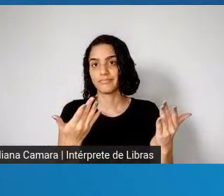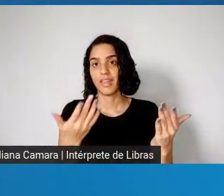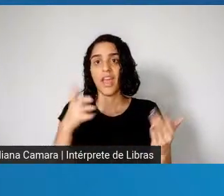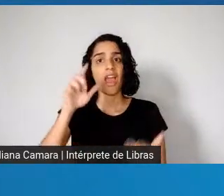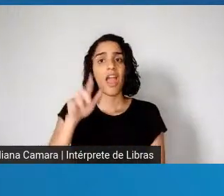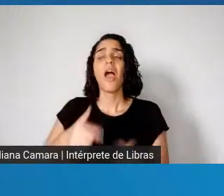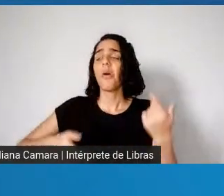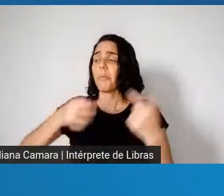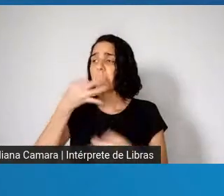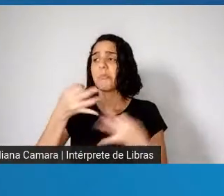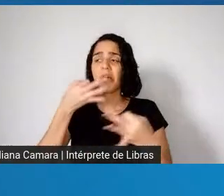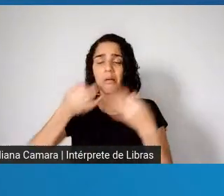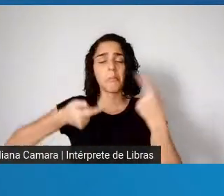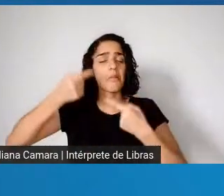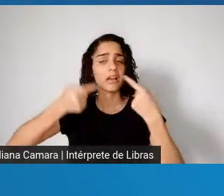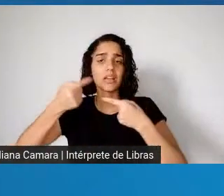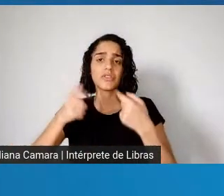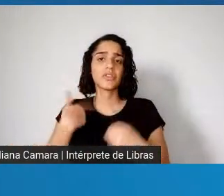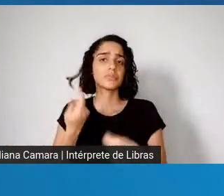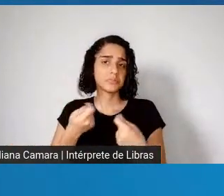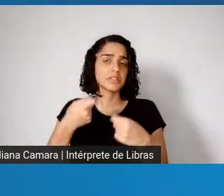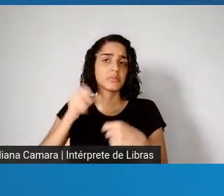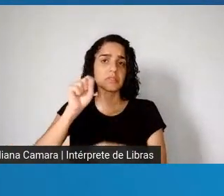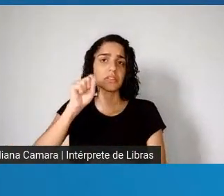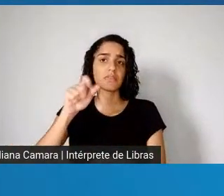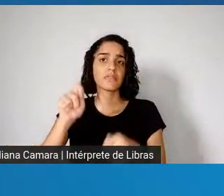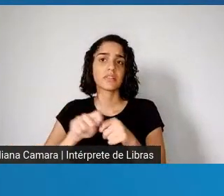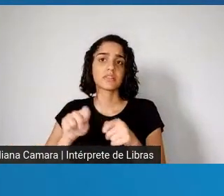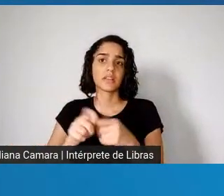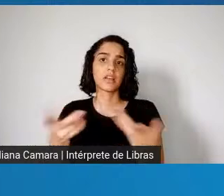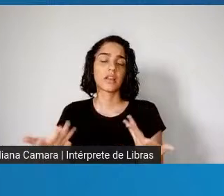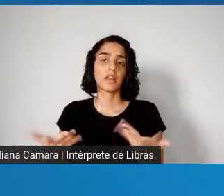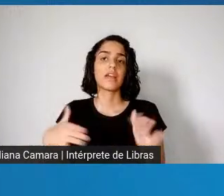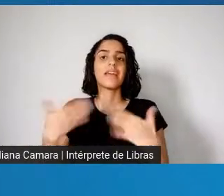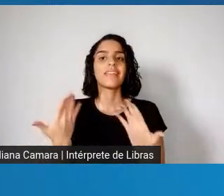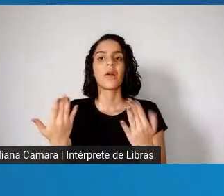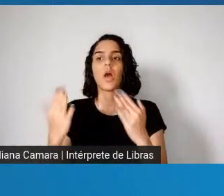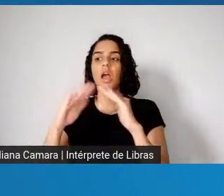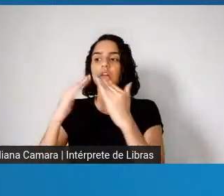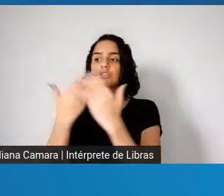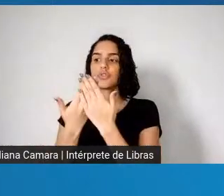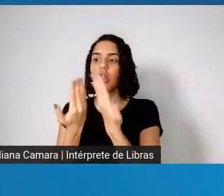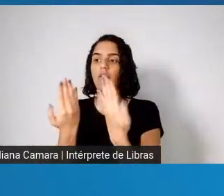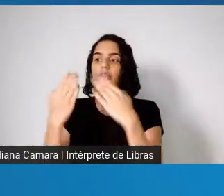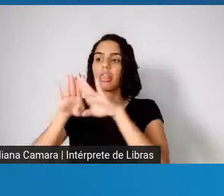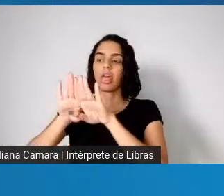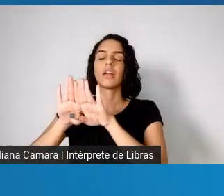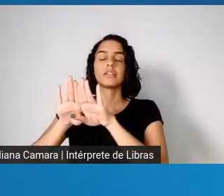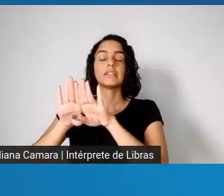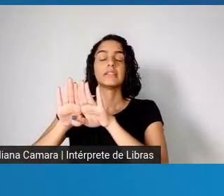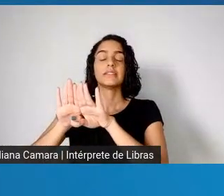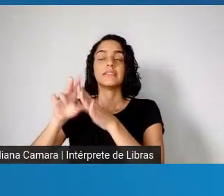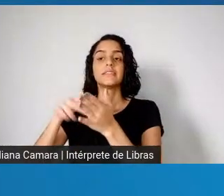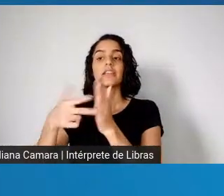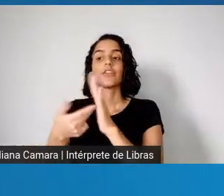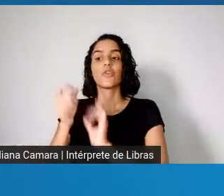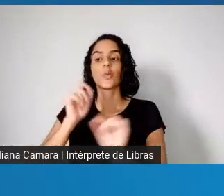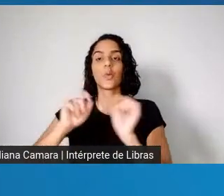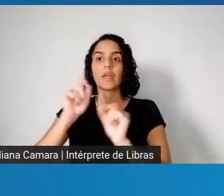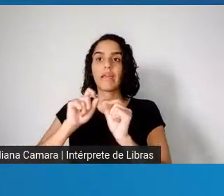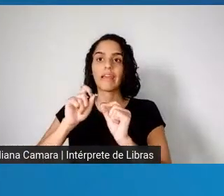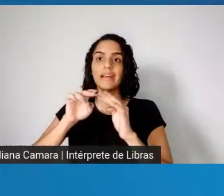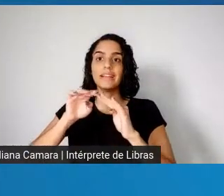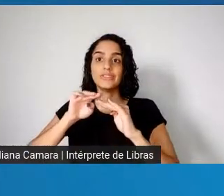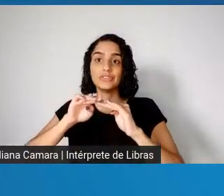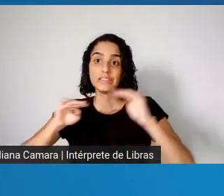ser feita. Ao do lado, as escolas fechadas por longo período aumentam a desigualdade social de forma absurda,